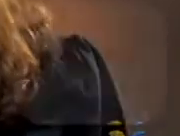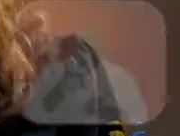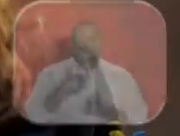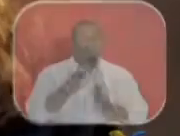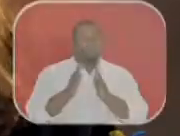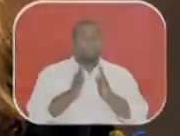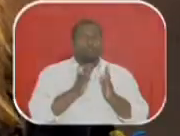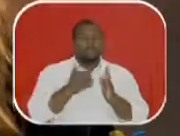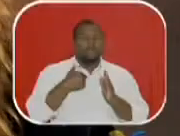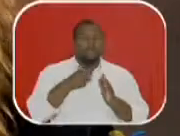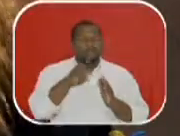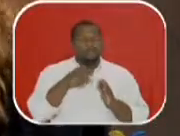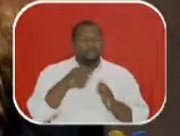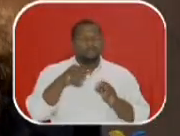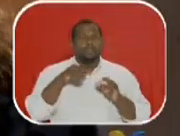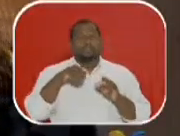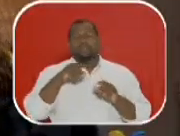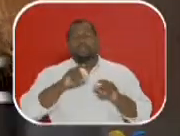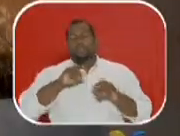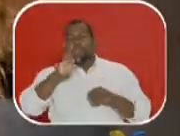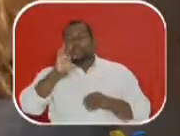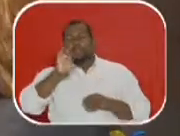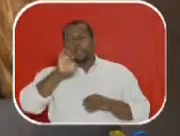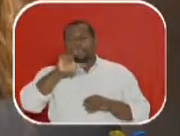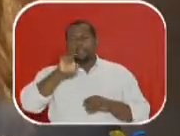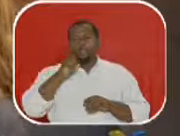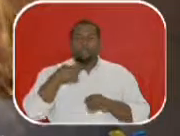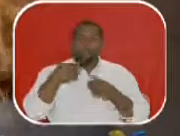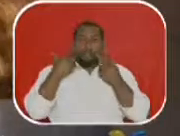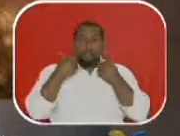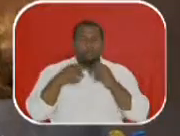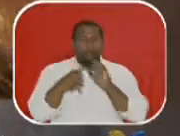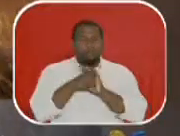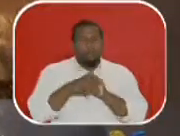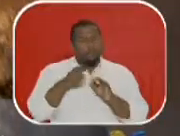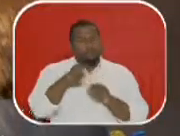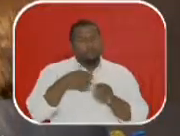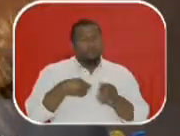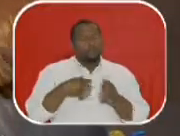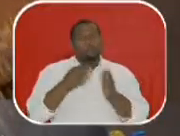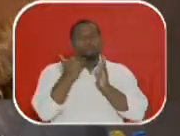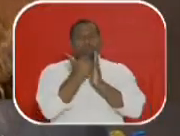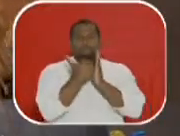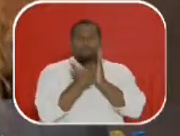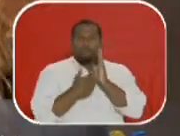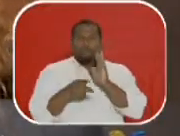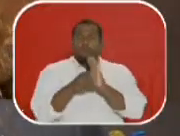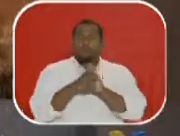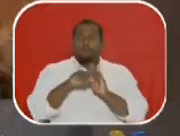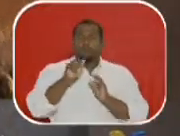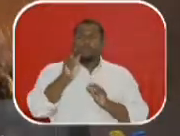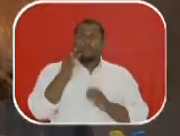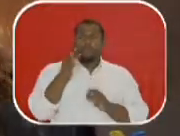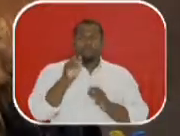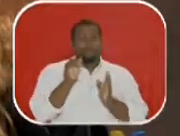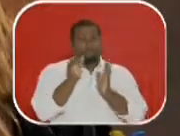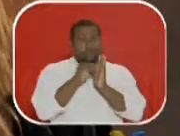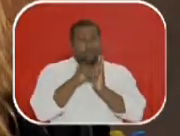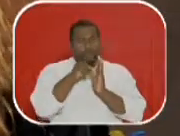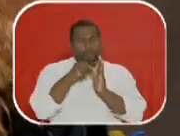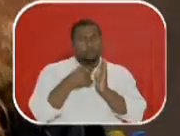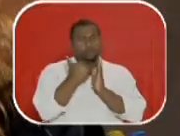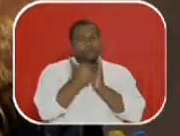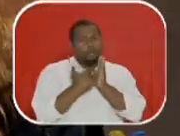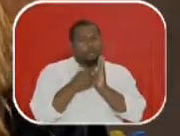A série Teleteatro Programa e Ensinação integra a grade de programação da TV Anísio Teixeira. Nós agrupamos esta